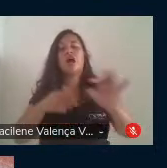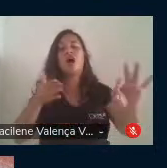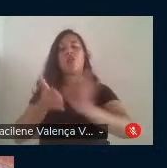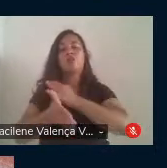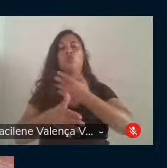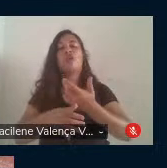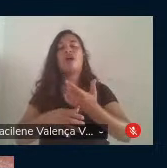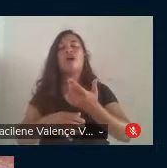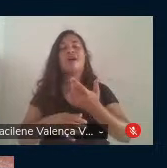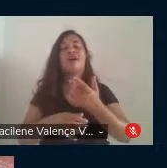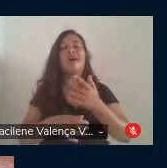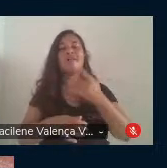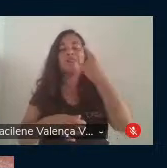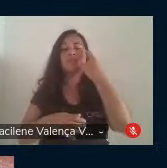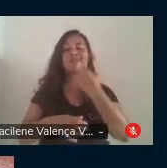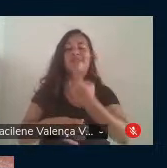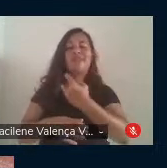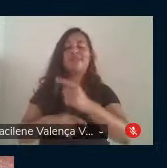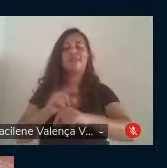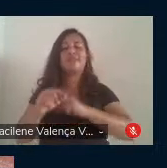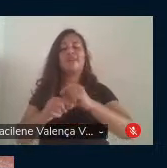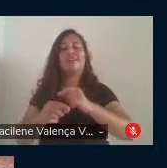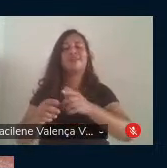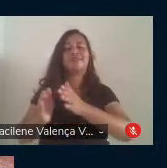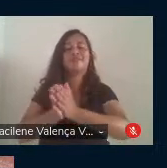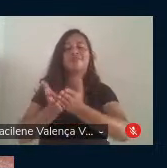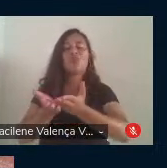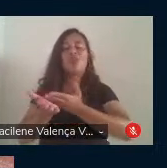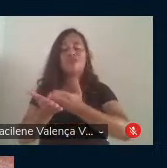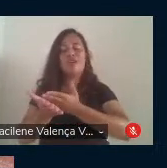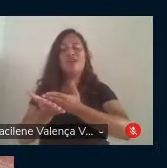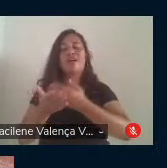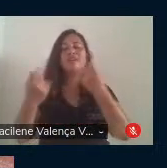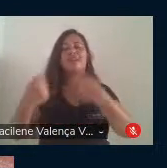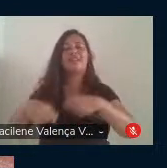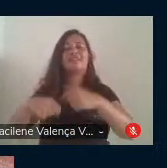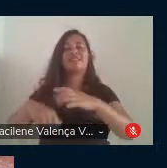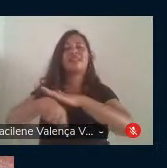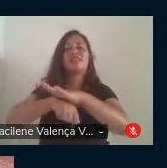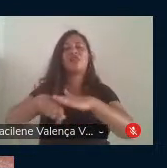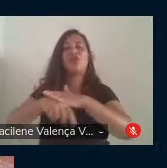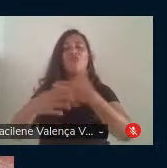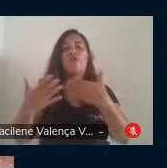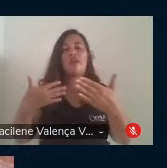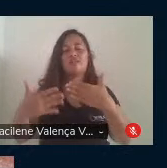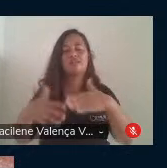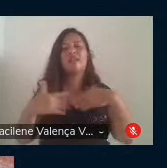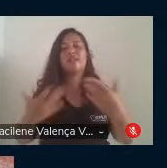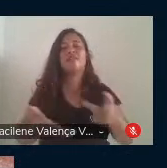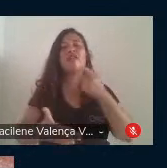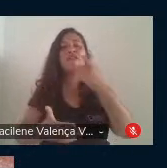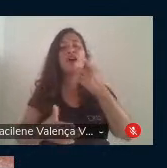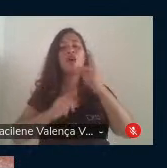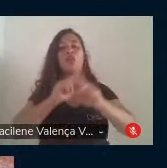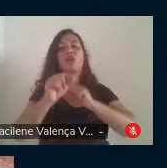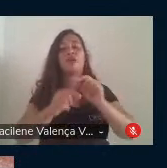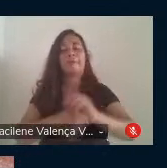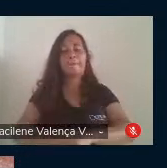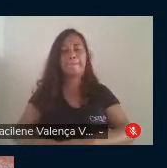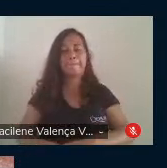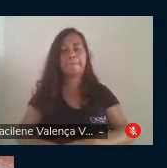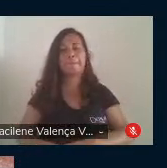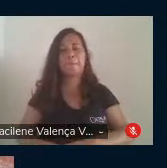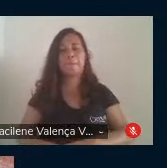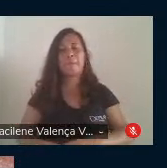gente e mostrando para essa necessidade de conversa e vão dizendo o seguinte, enquanto